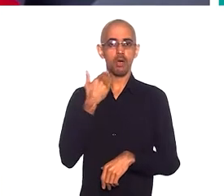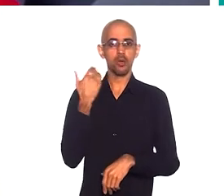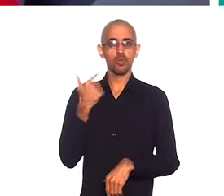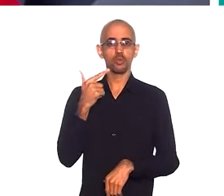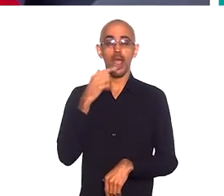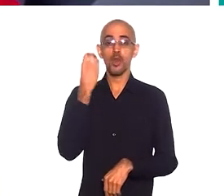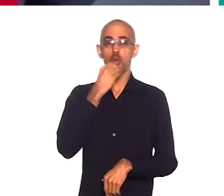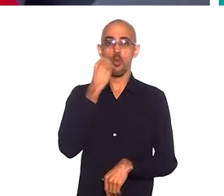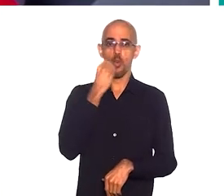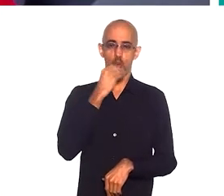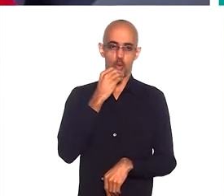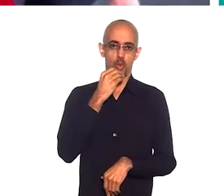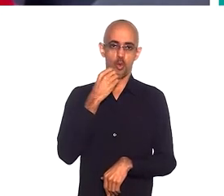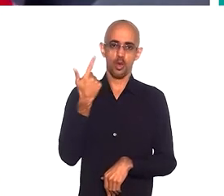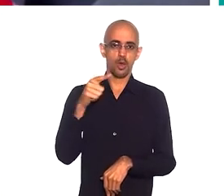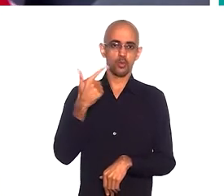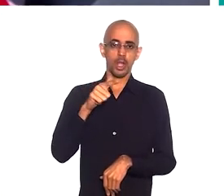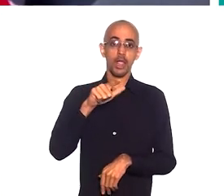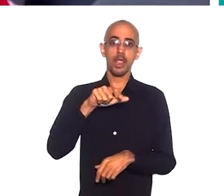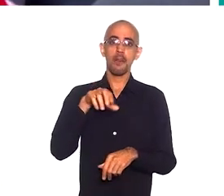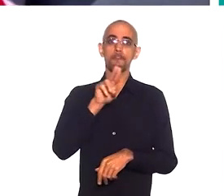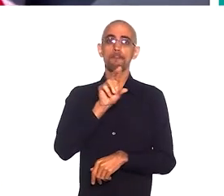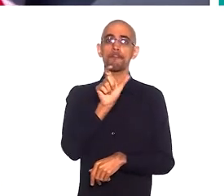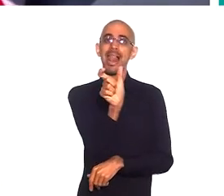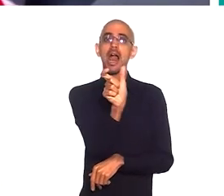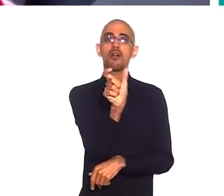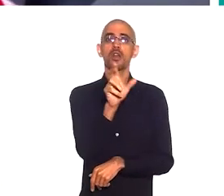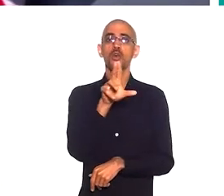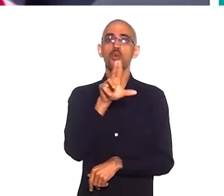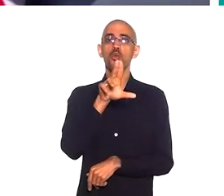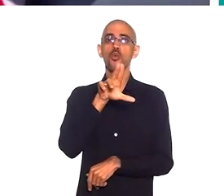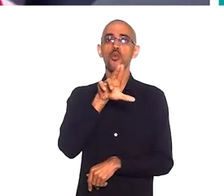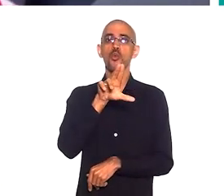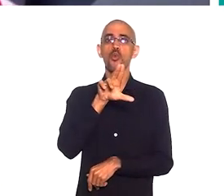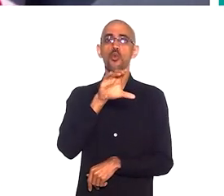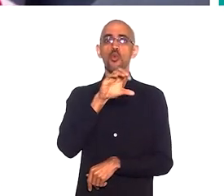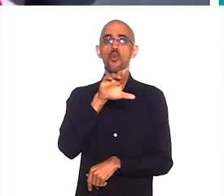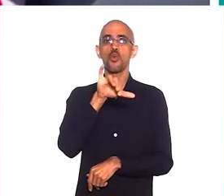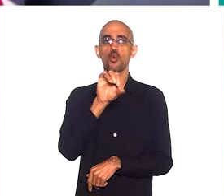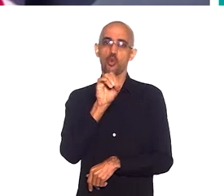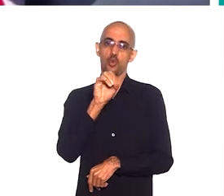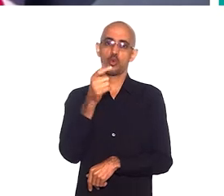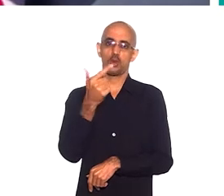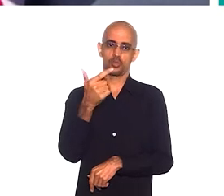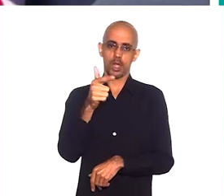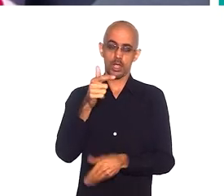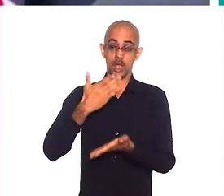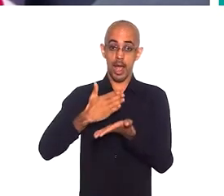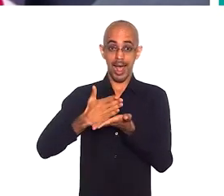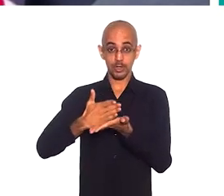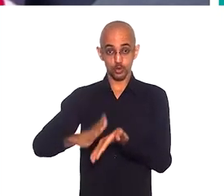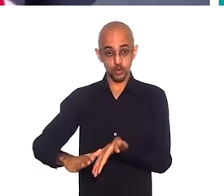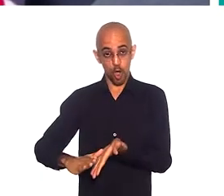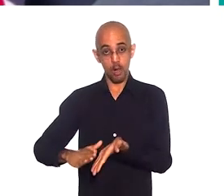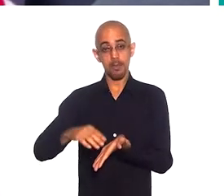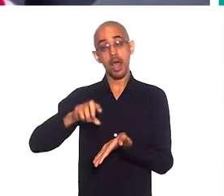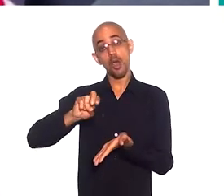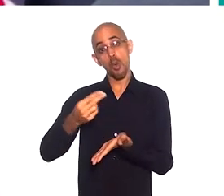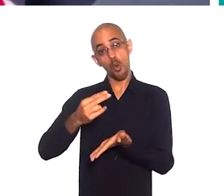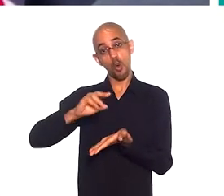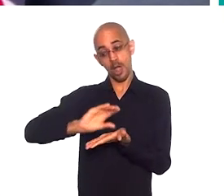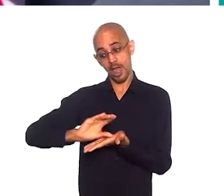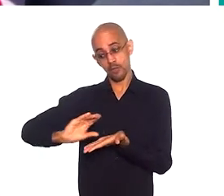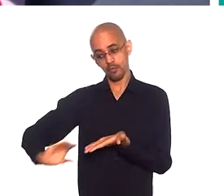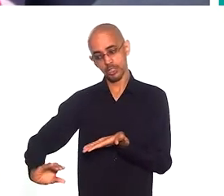lucro. Não existe essa palavra lucro na economia solidária. Ou o excedente, ele é